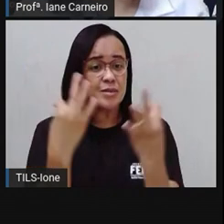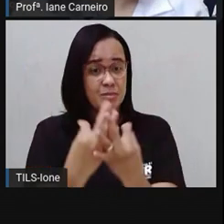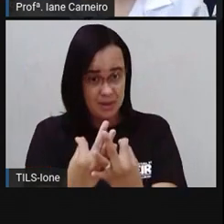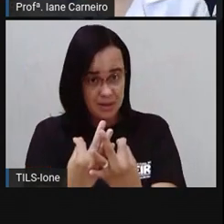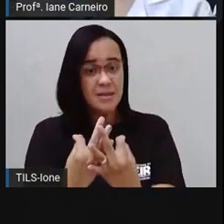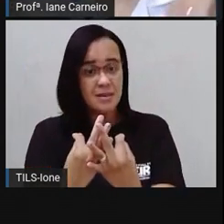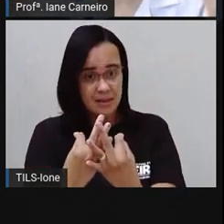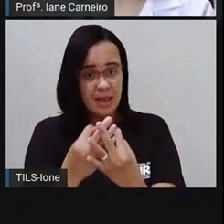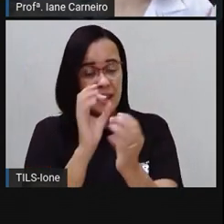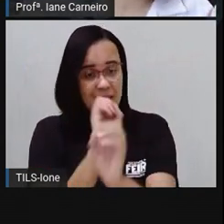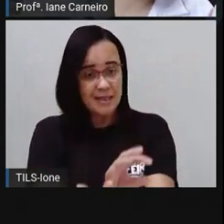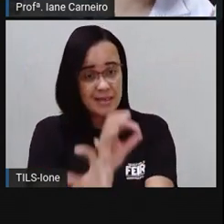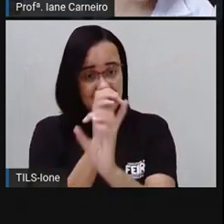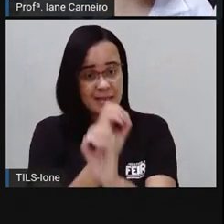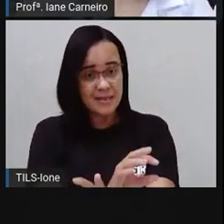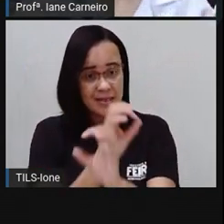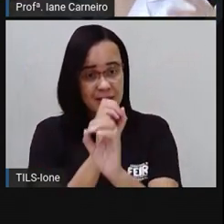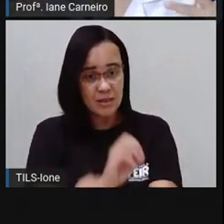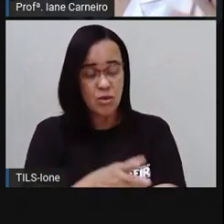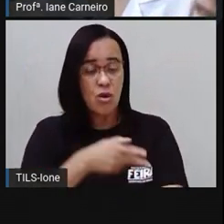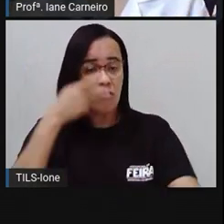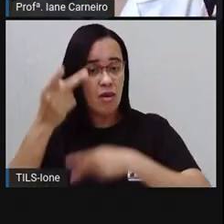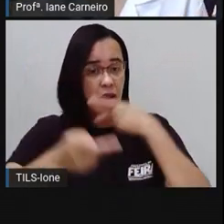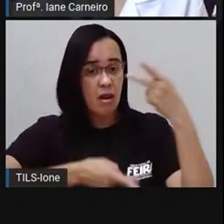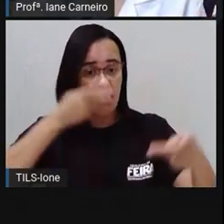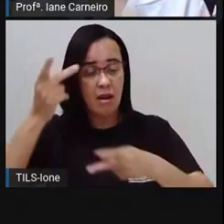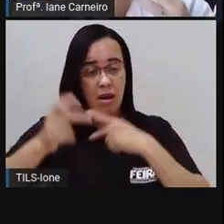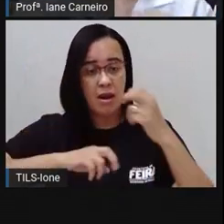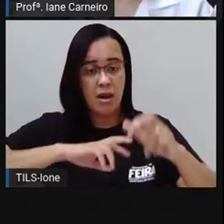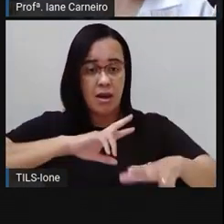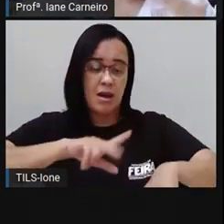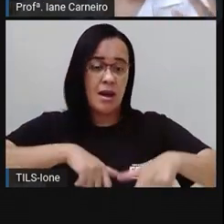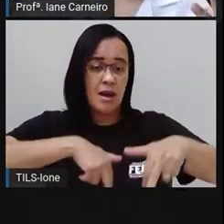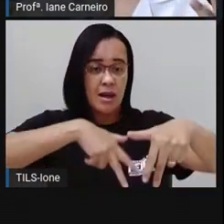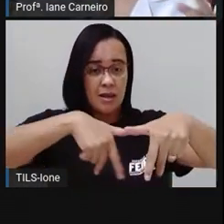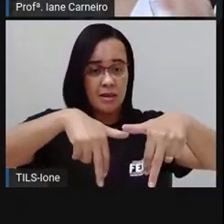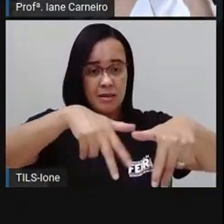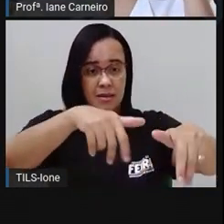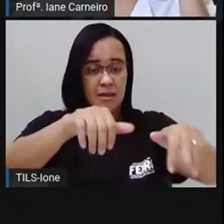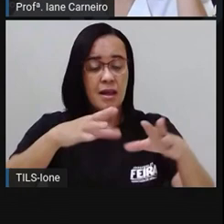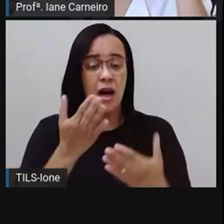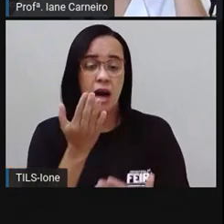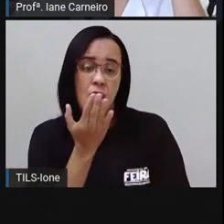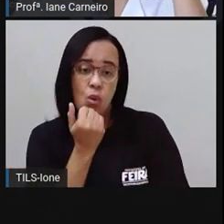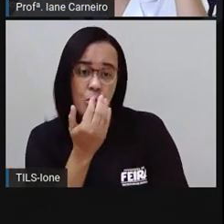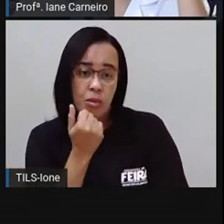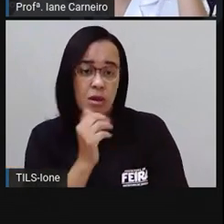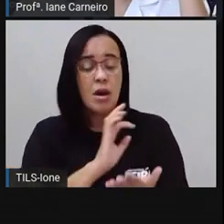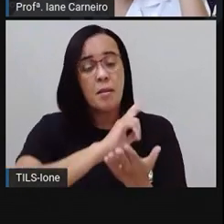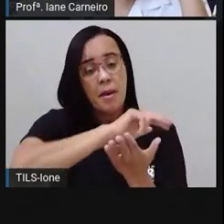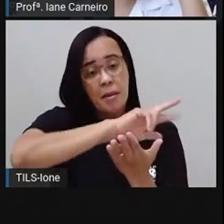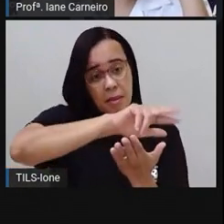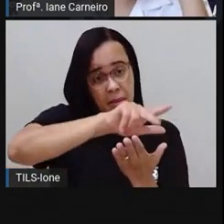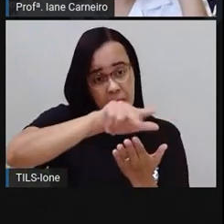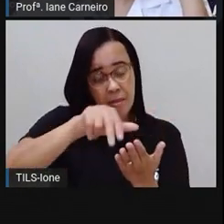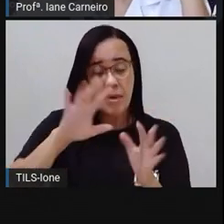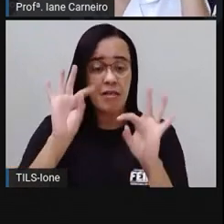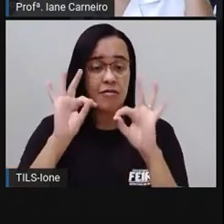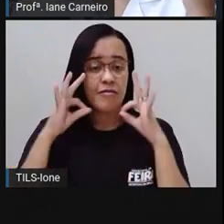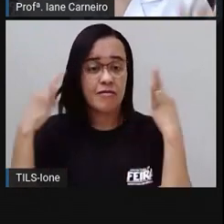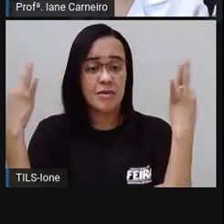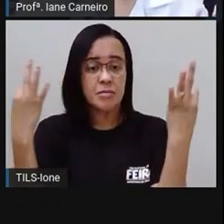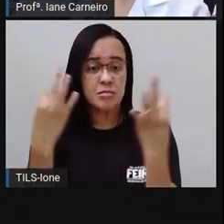falar, te ensinaram a caminhar, te ensinaram a comer, né? Porque criança não nasce aprendendo a comer, não. Sabia disso?